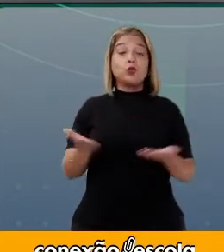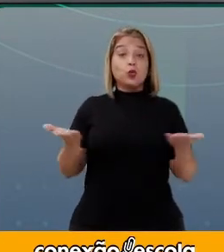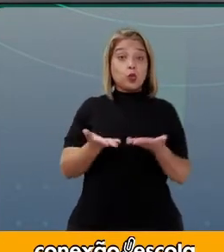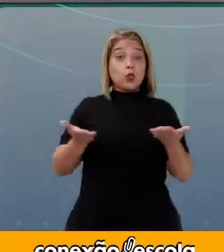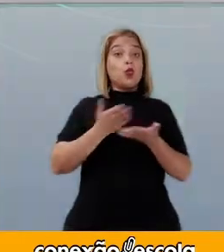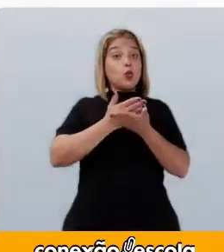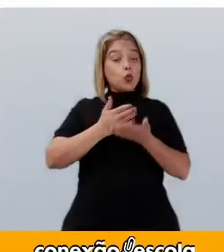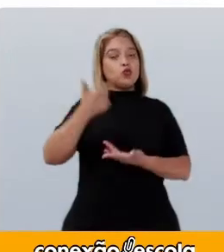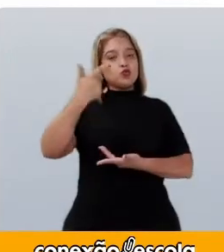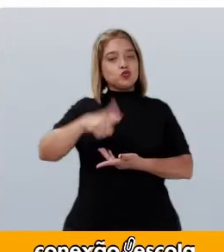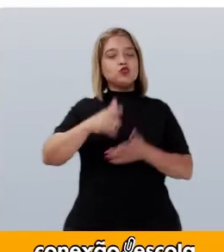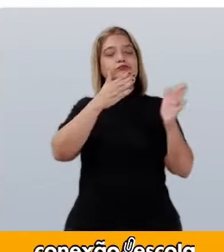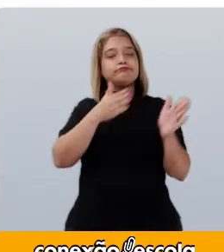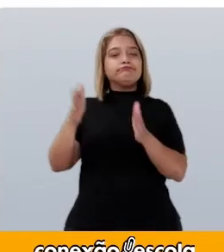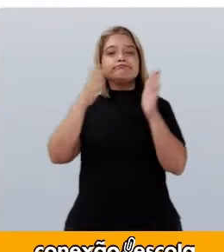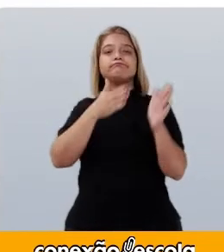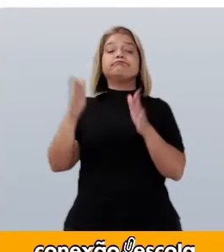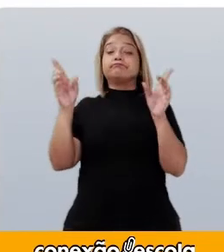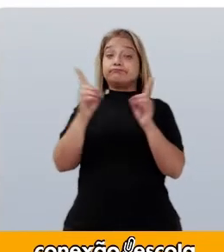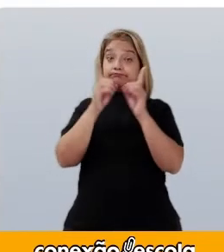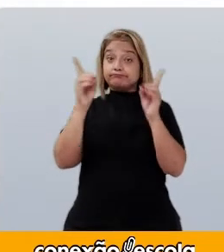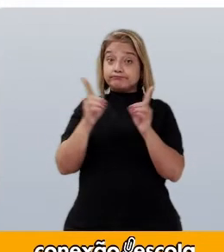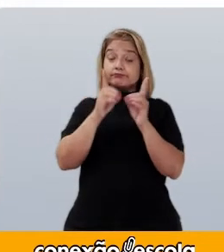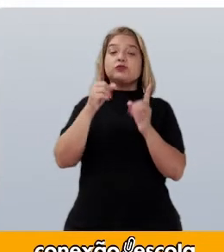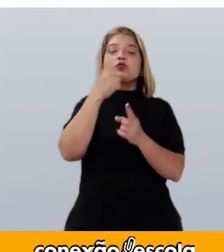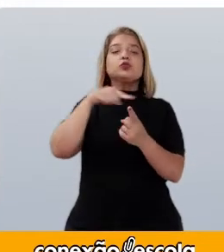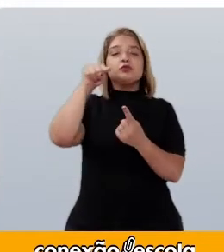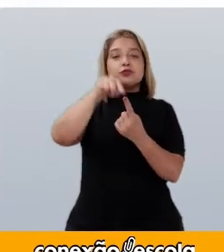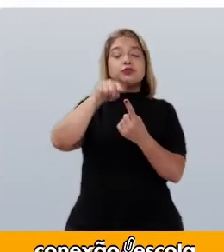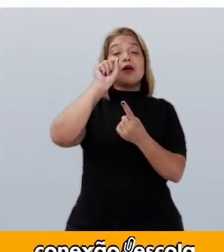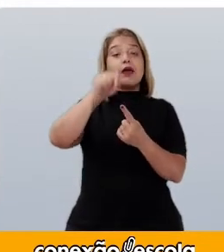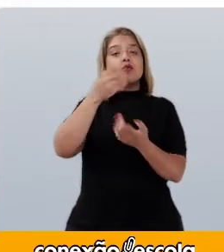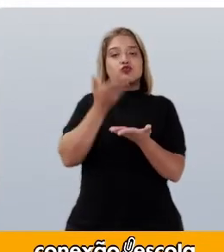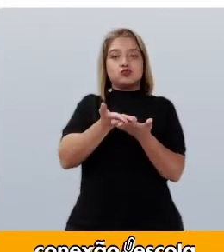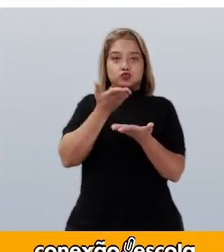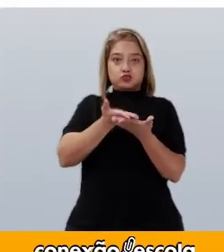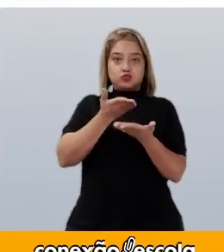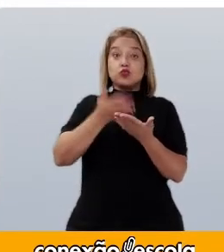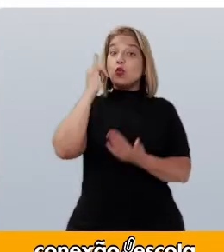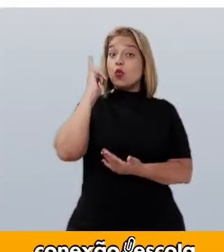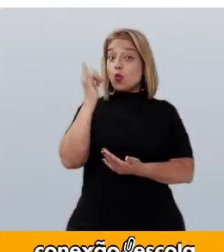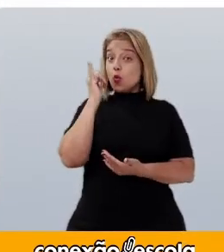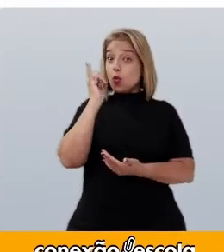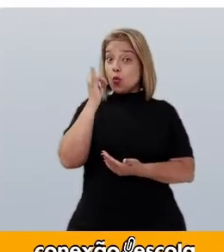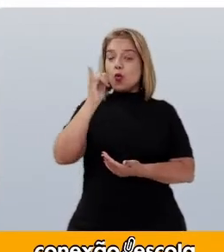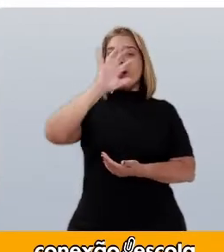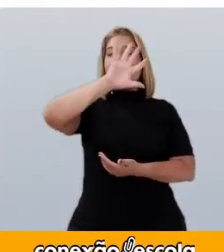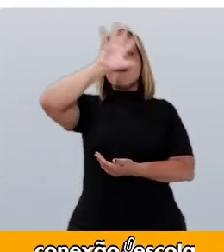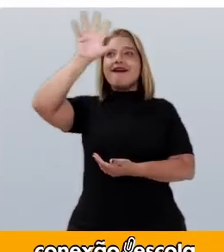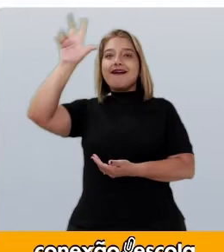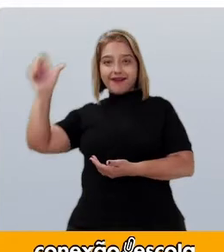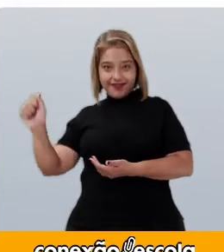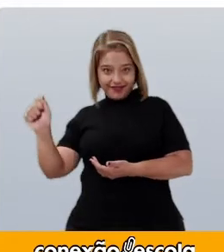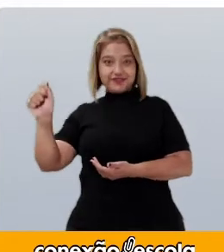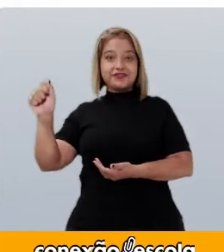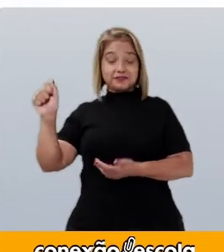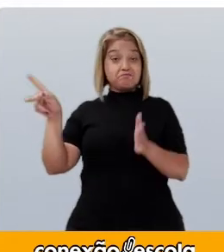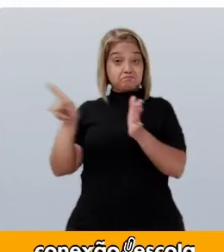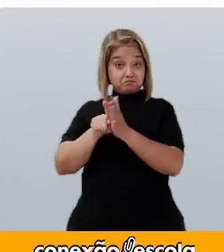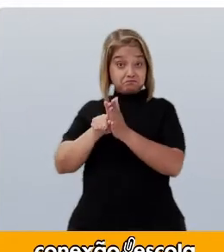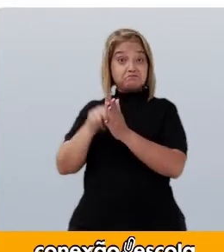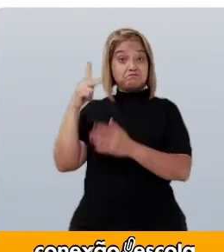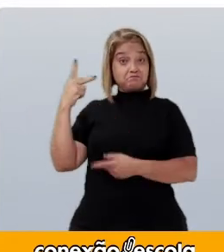Iniciaremos mais uma sequência didática que tem como objetivo o estudo de contos africanos